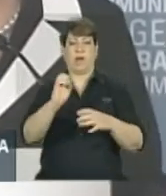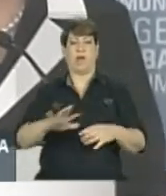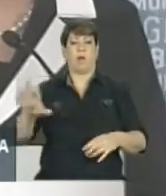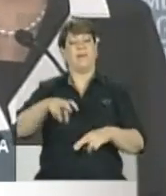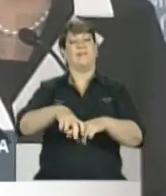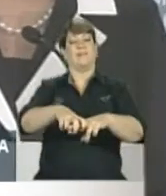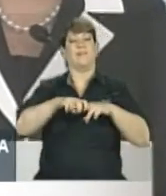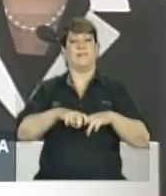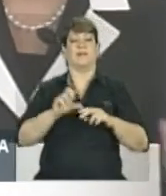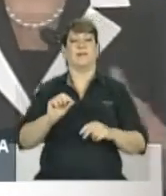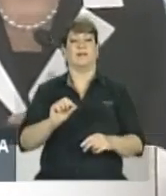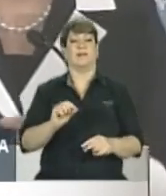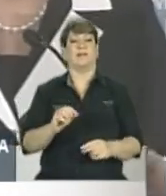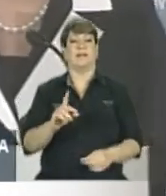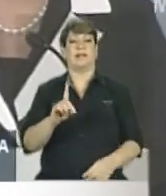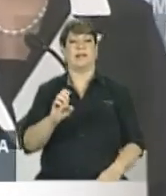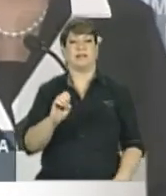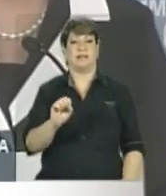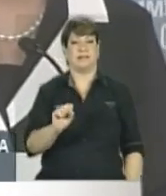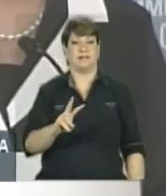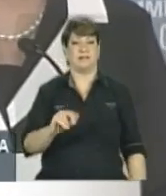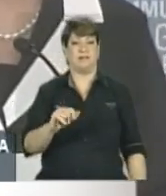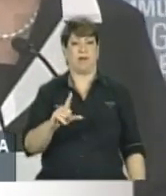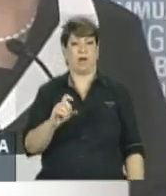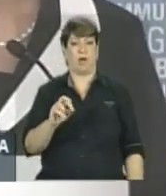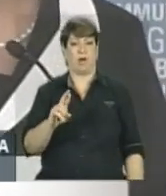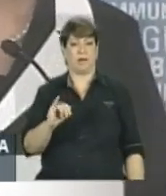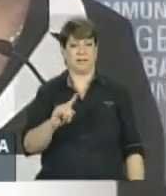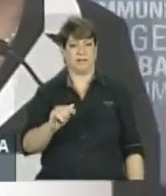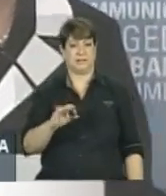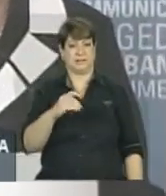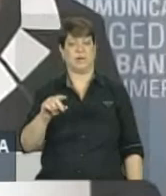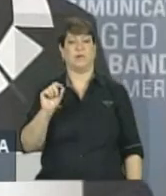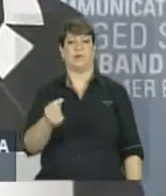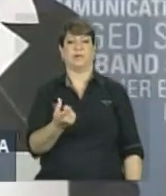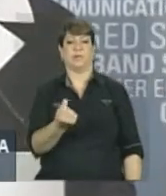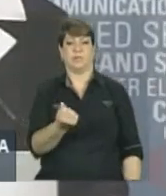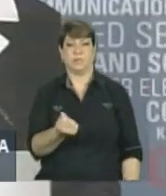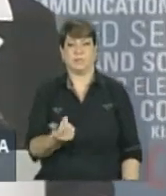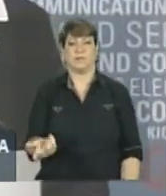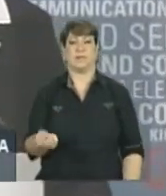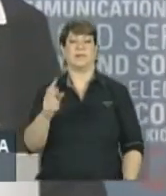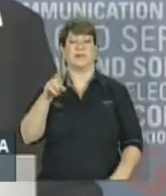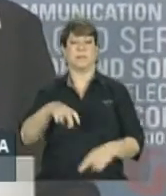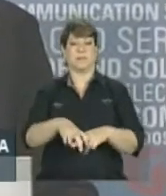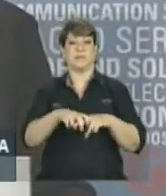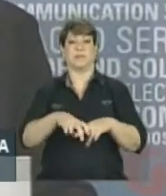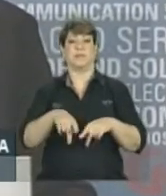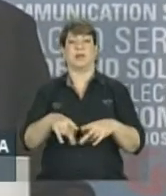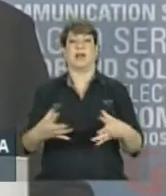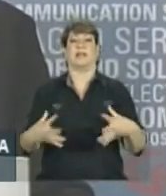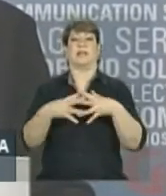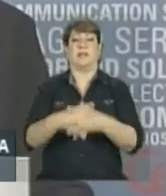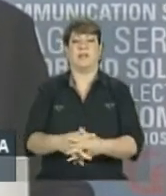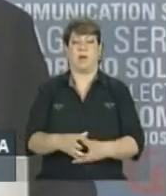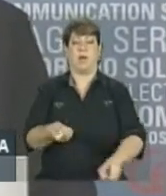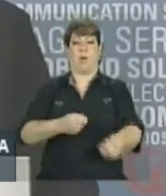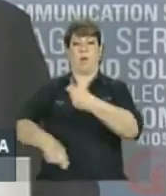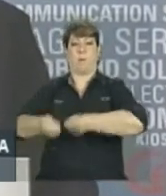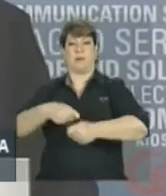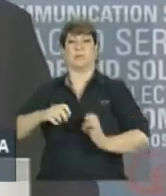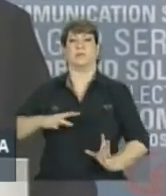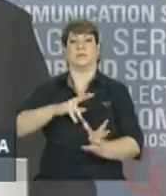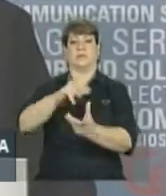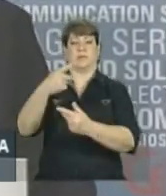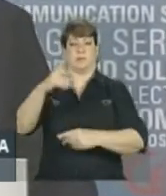desvalorização das moedas, o que nós consideramos bastante adverso para o comércio internacional do Brasil.